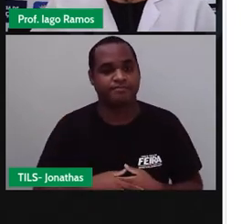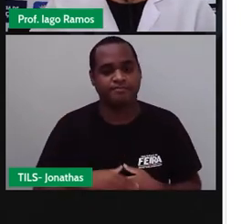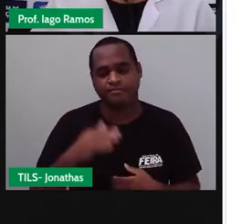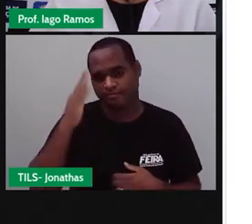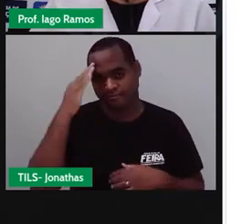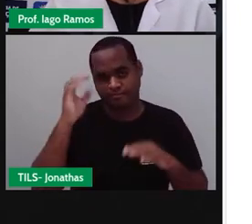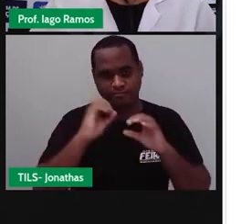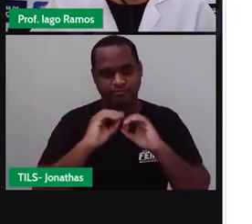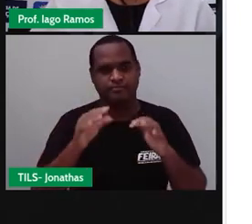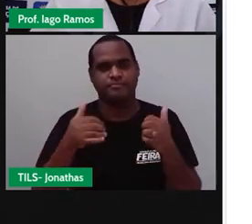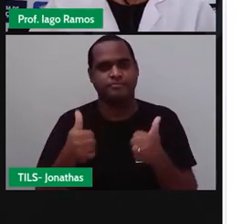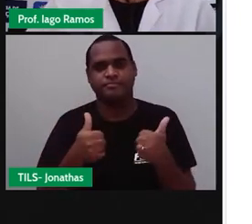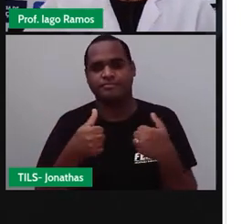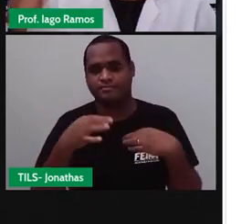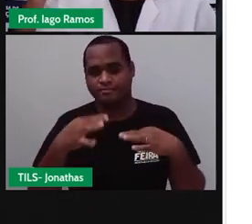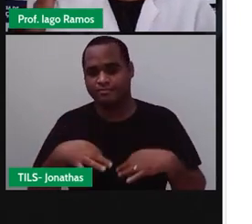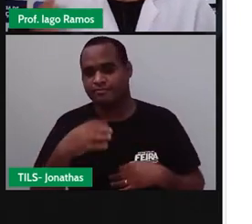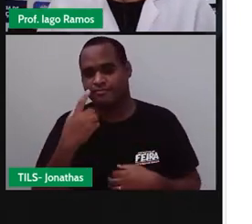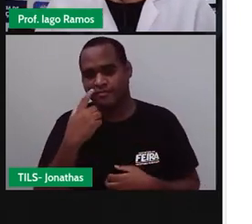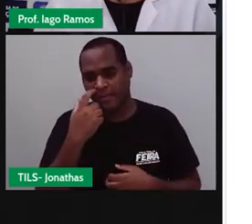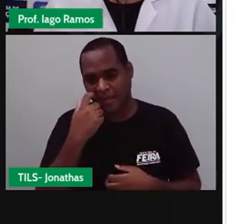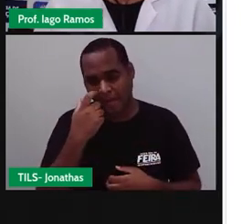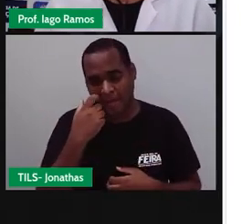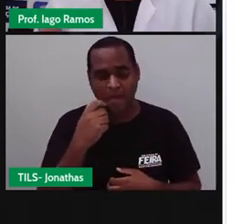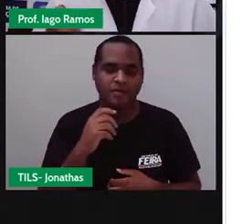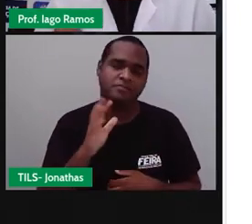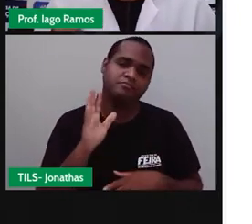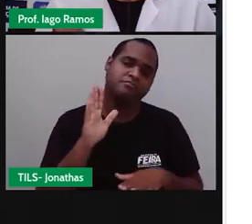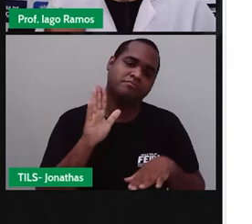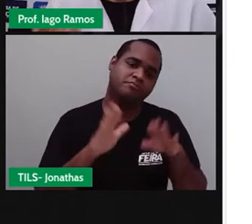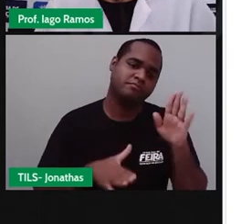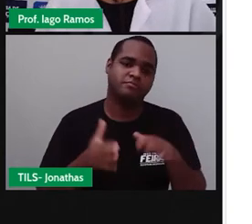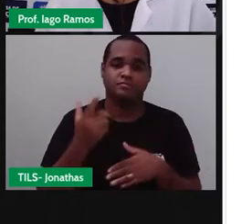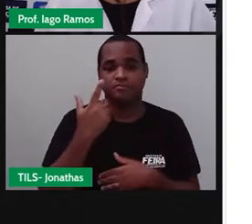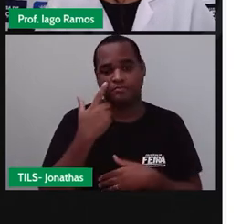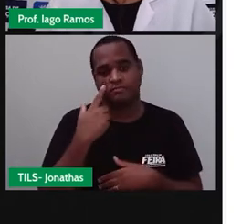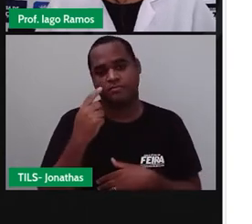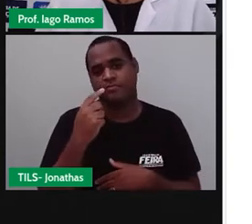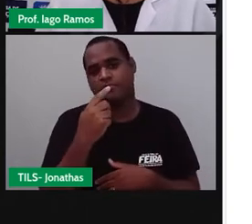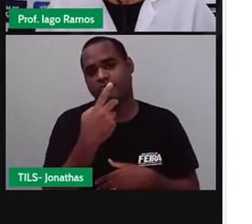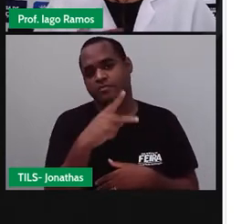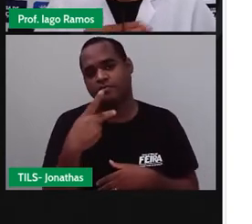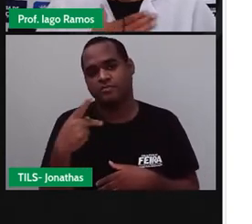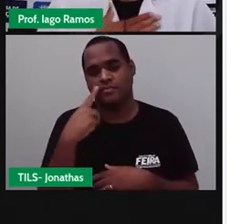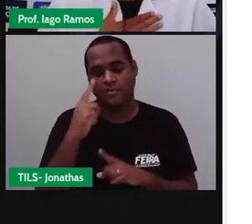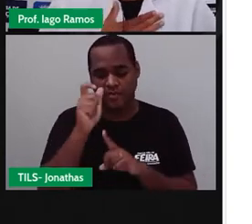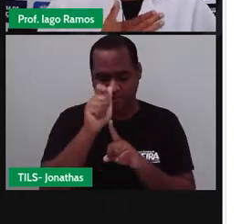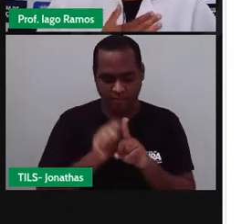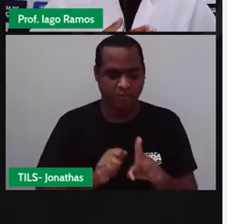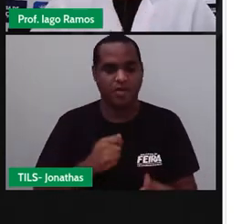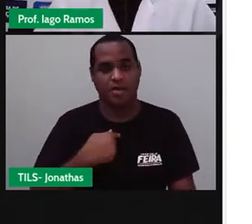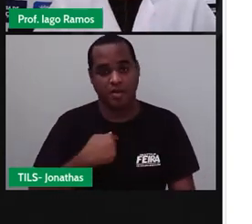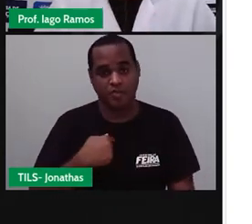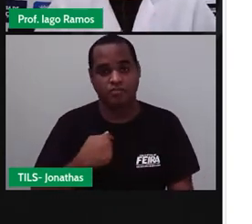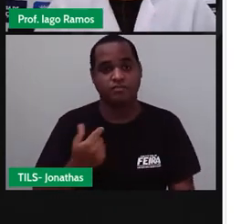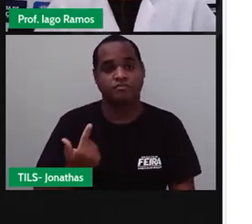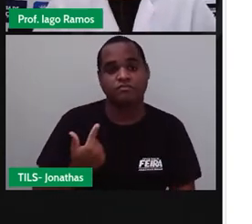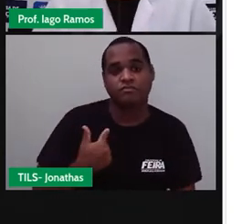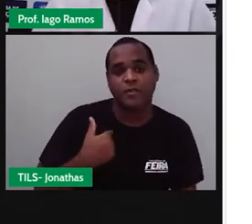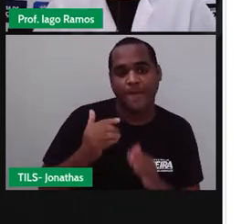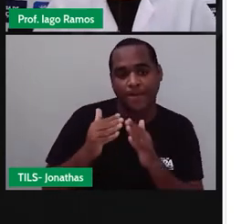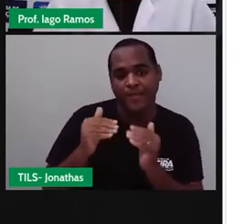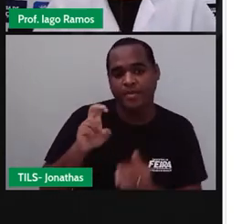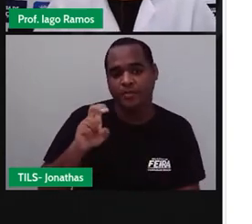uma coisa bem bacana, certo? Suponha que em um determinado mês eu pedi